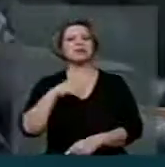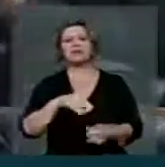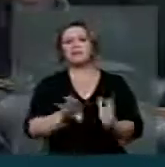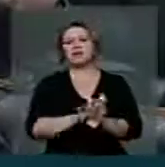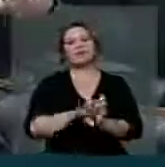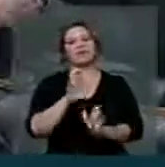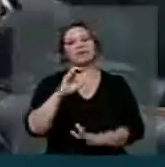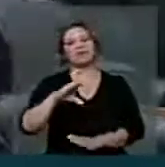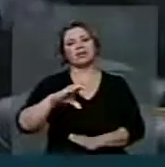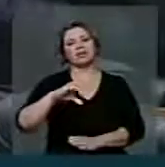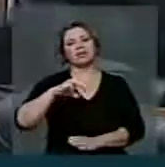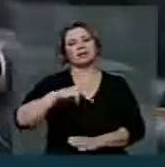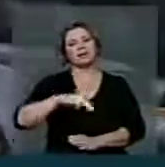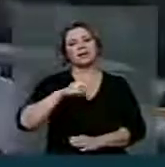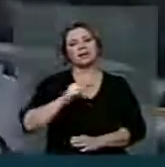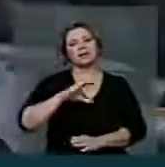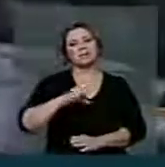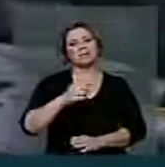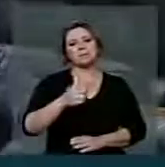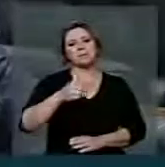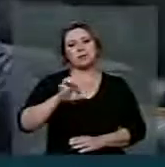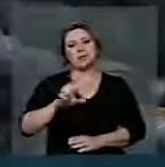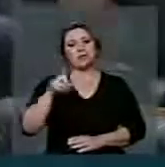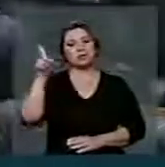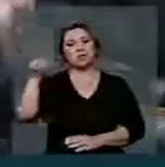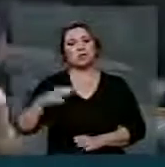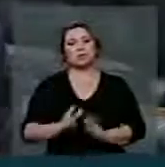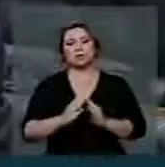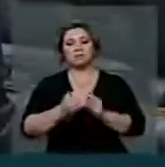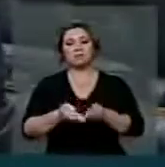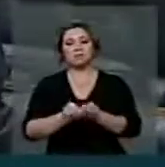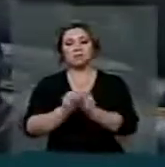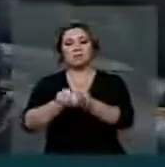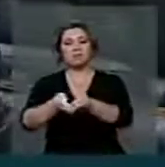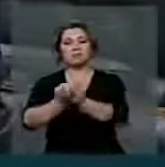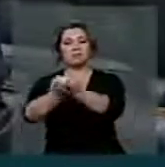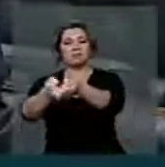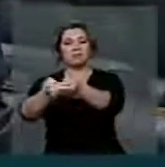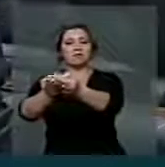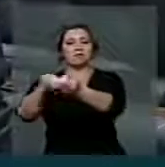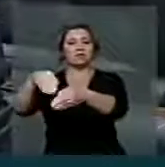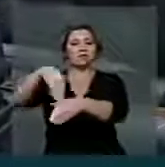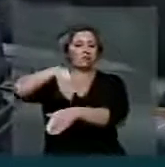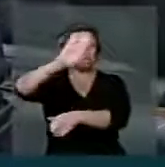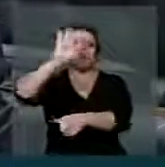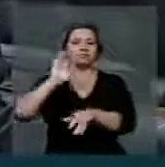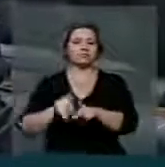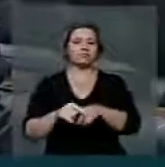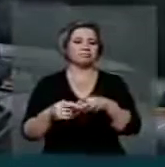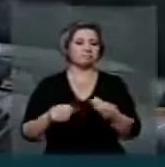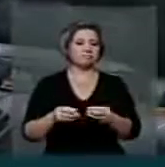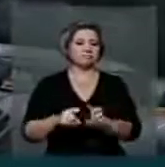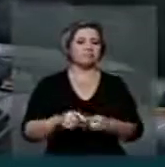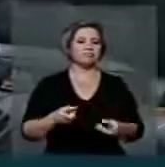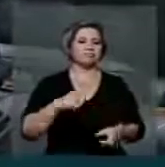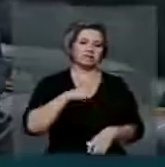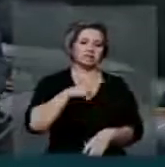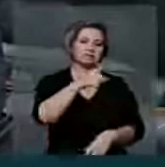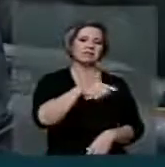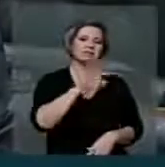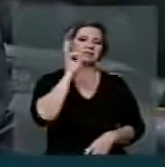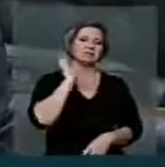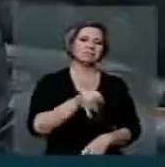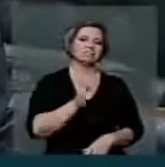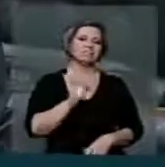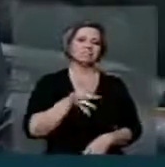Ele lá mesmo já vai para os navios, de lá os navios já levam para a refinaria. Por isso, V. Exª tem toda